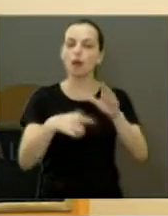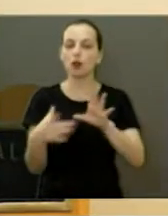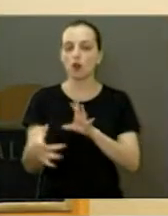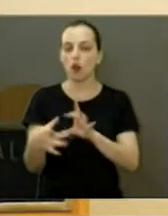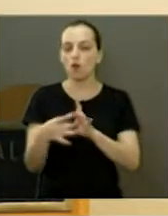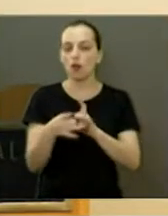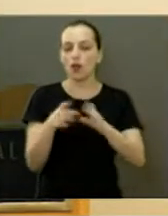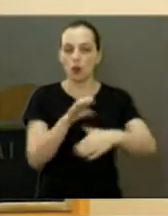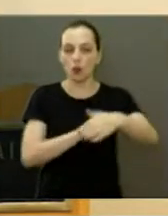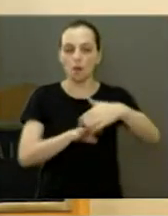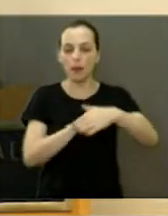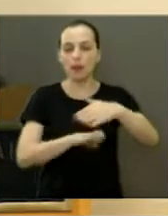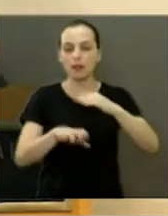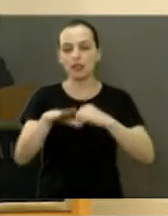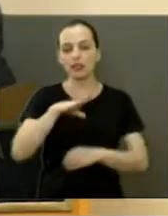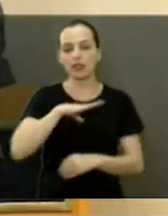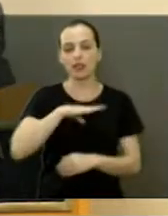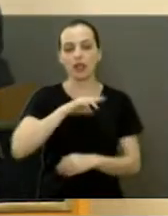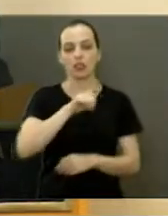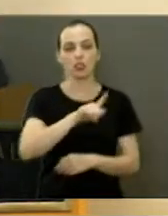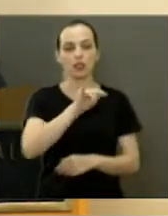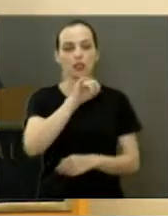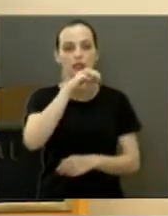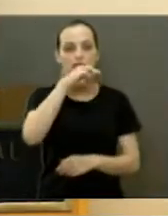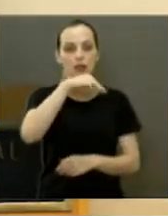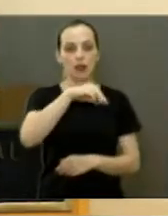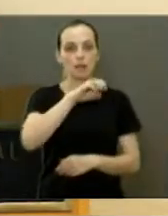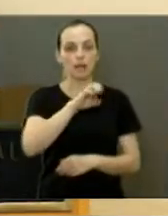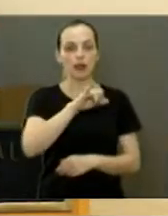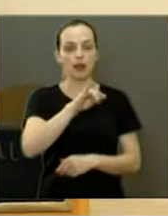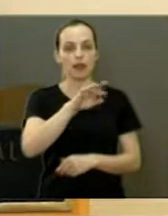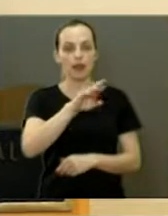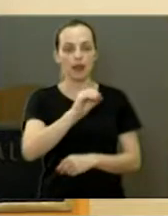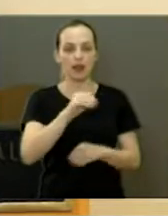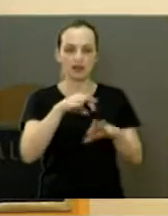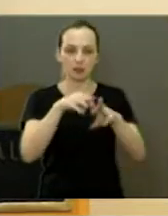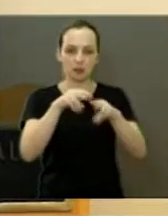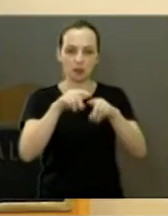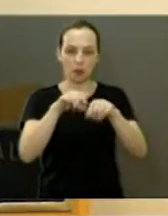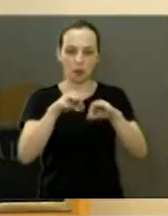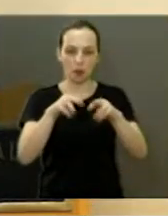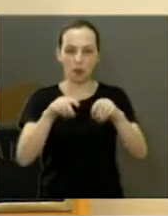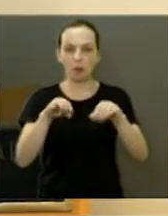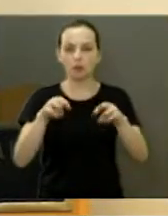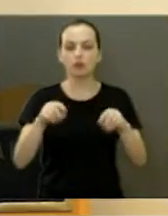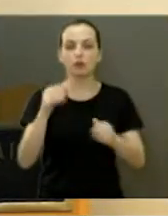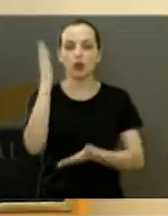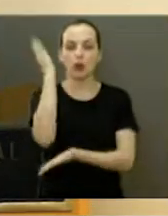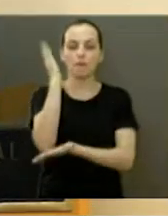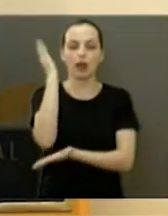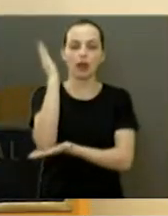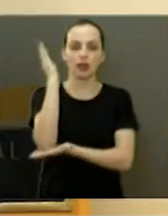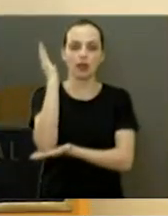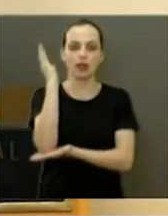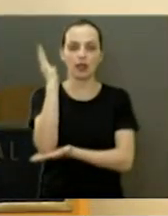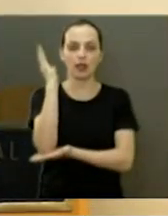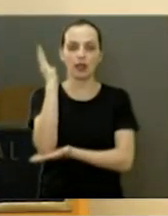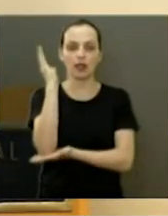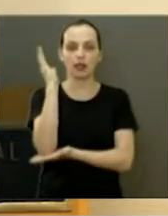de Limeira, eles trituram toda a madeira, já sai, que esse